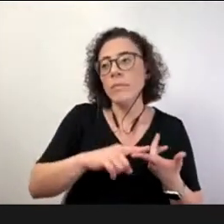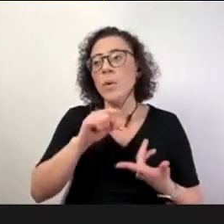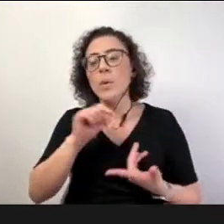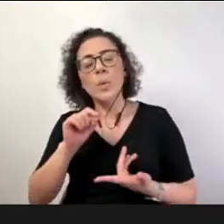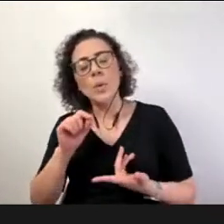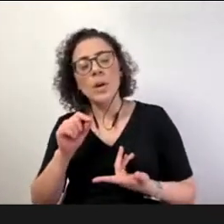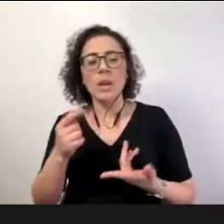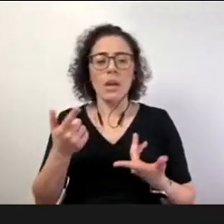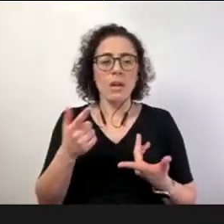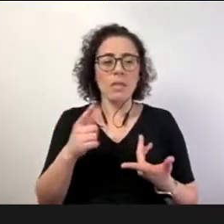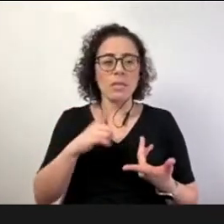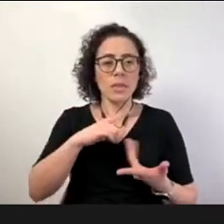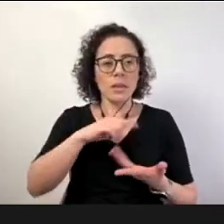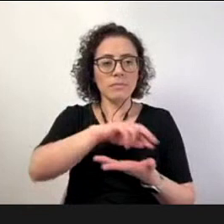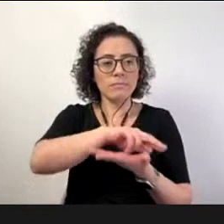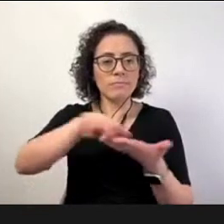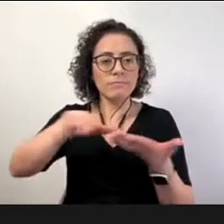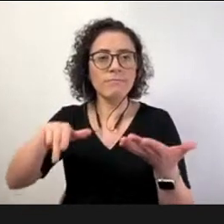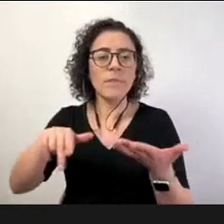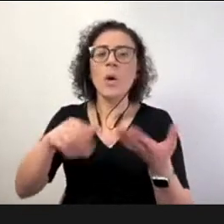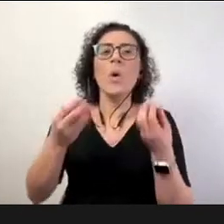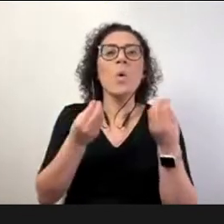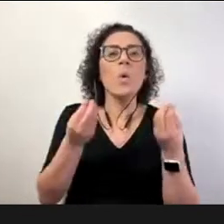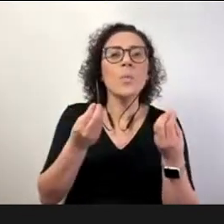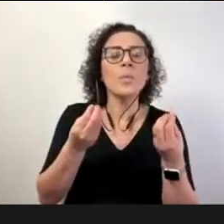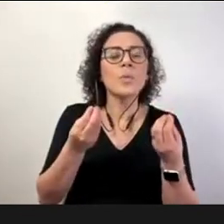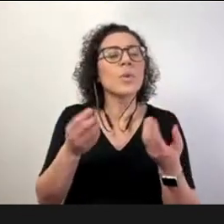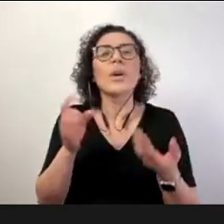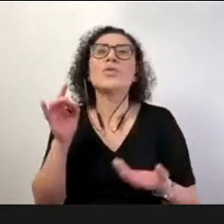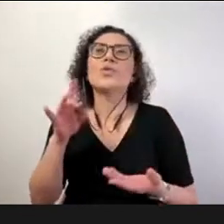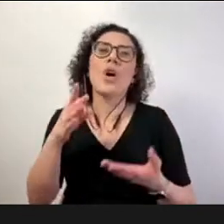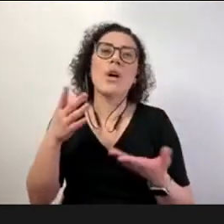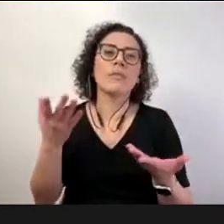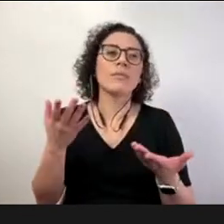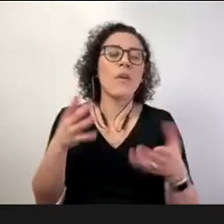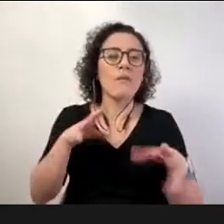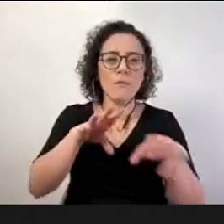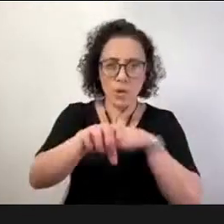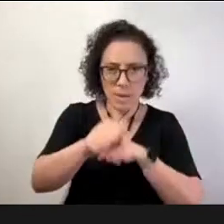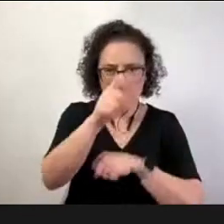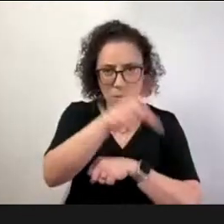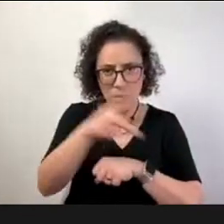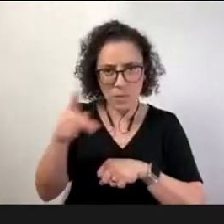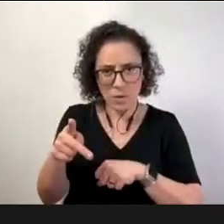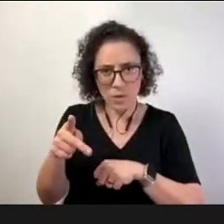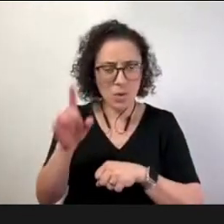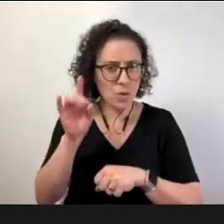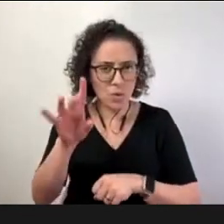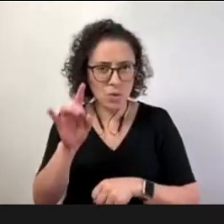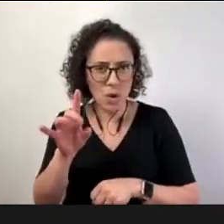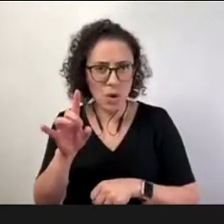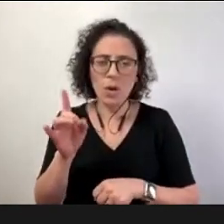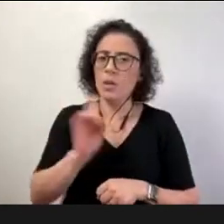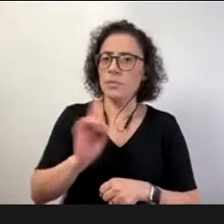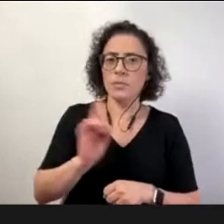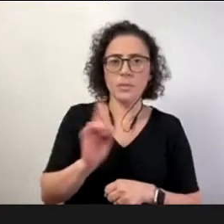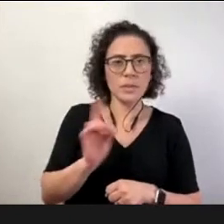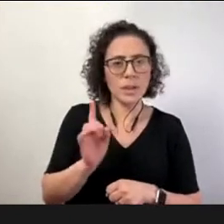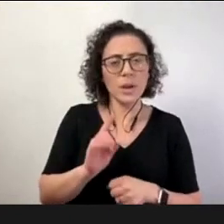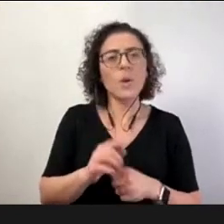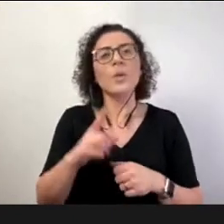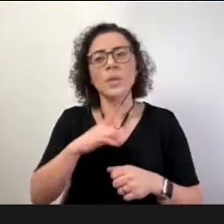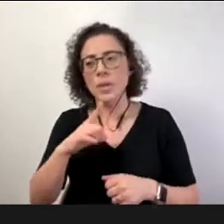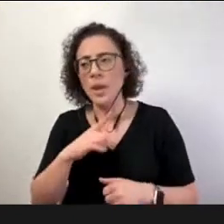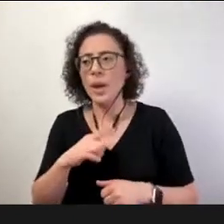constituem esse grande programa não seriamente o a gente chama de formação de professores de estrito senso como um conjunto de cursos